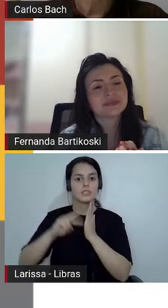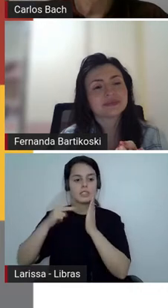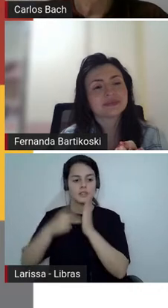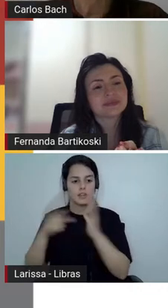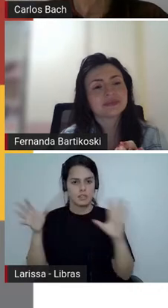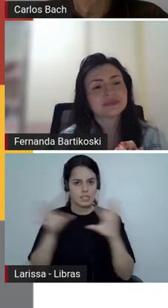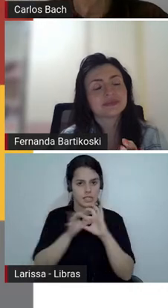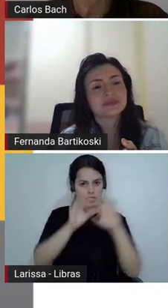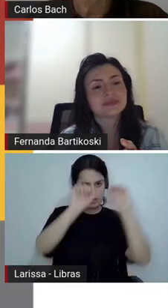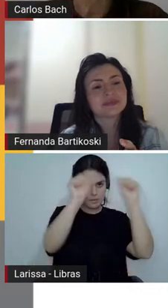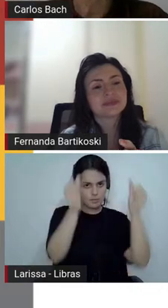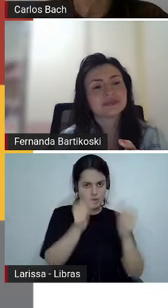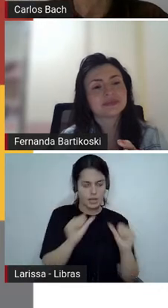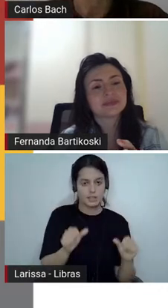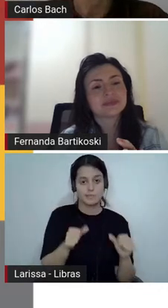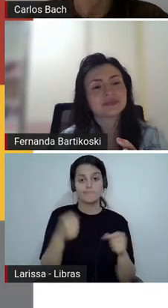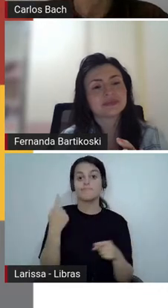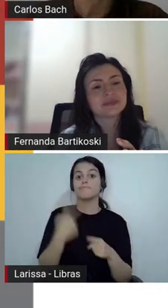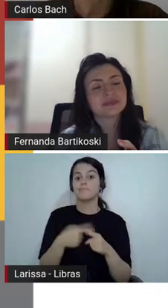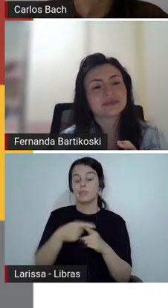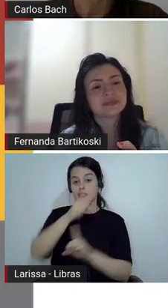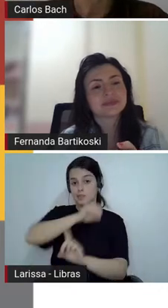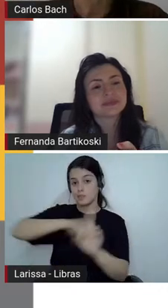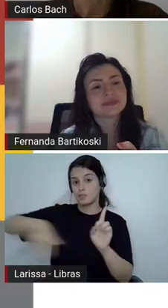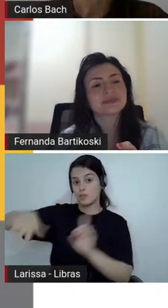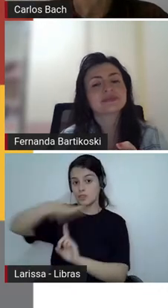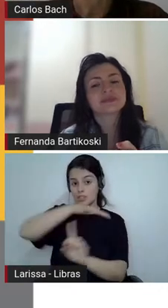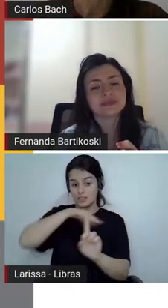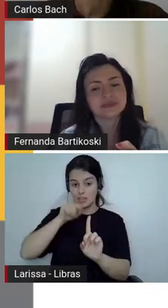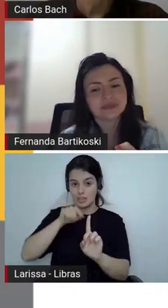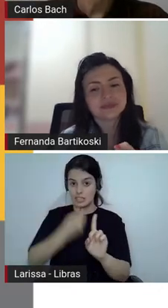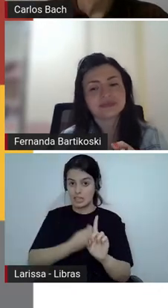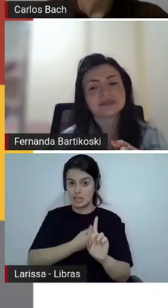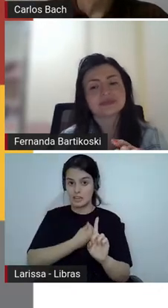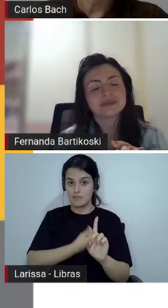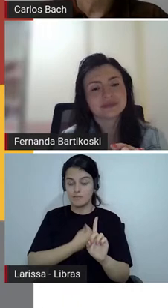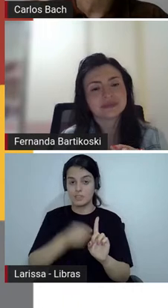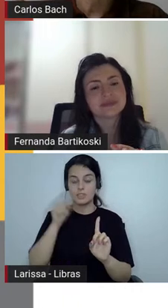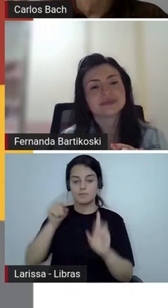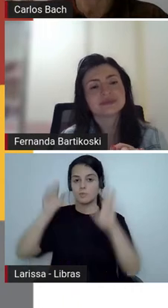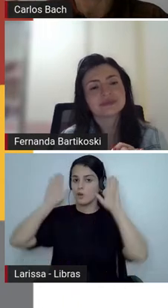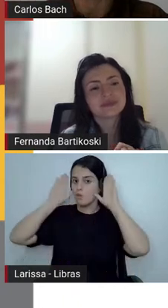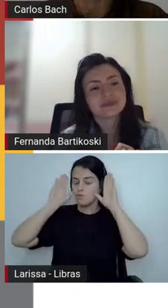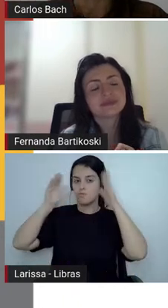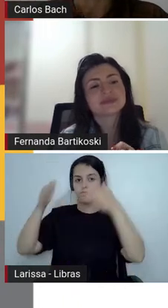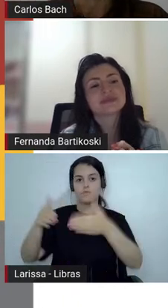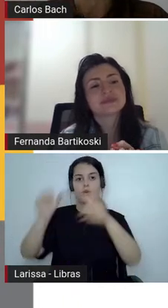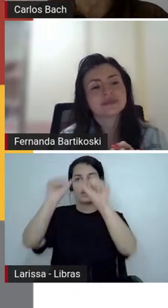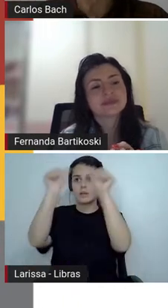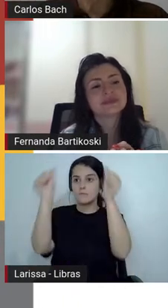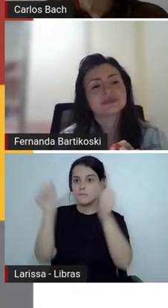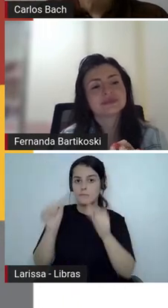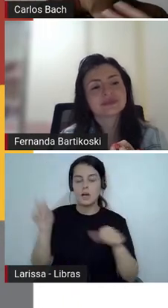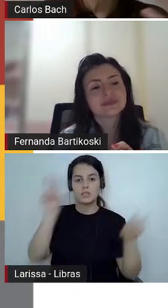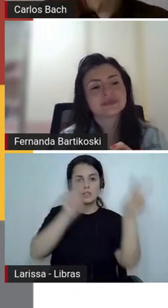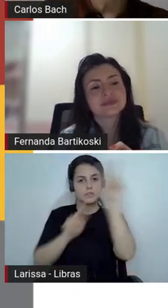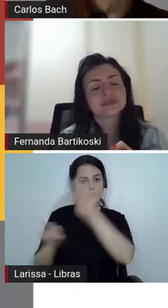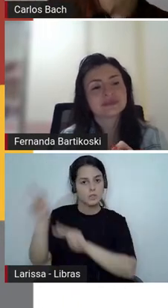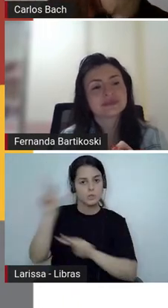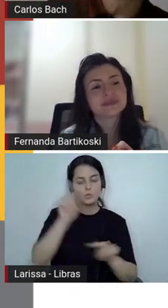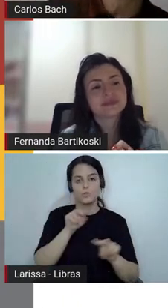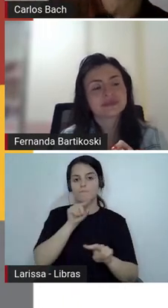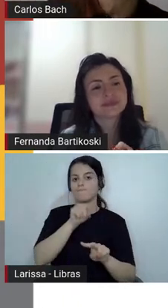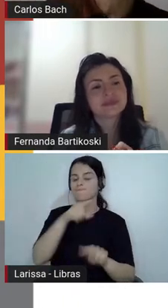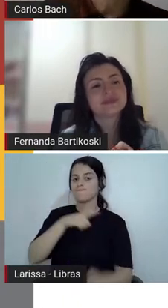nós vivemos numa sociedade que é muito da imagem é muito desse visual então a gente trazer